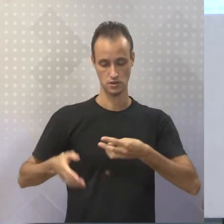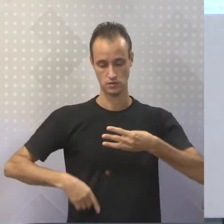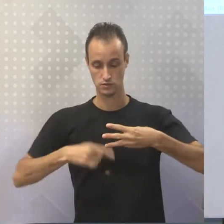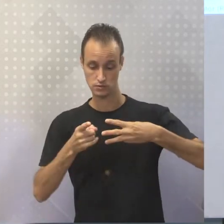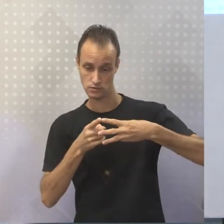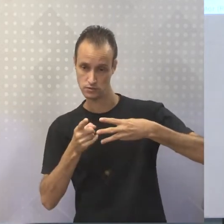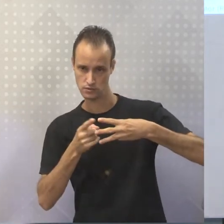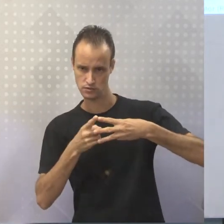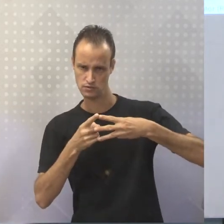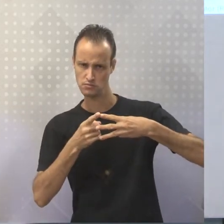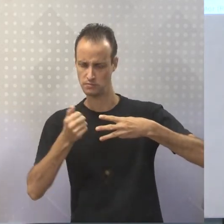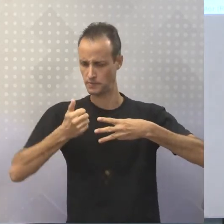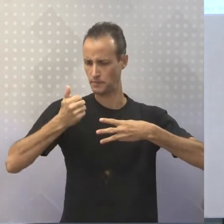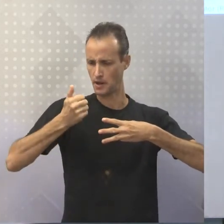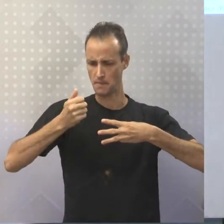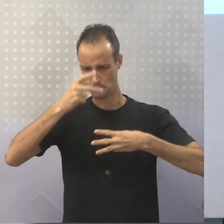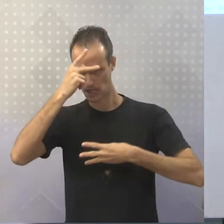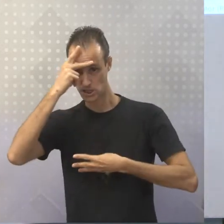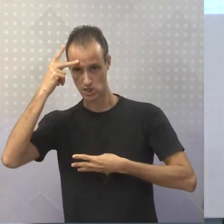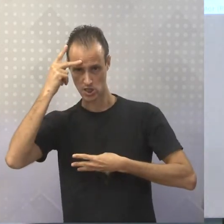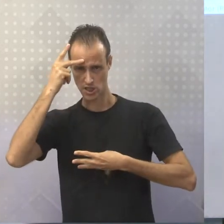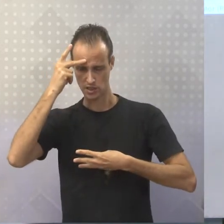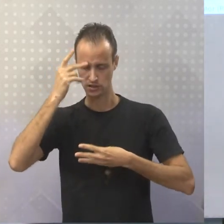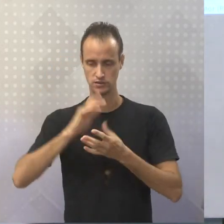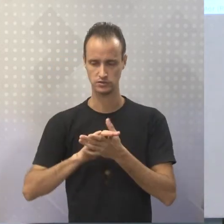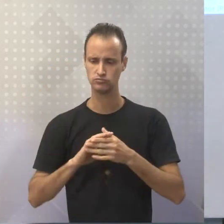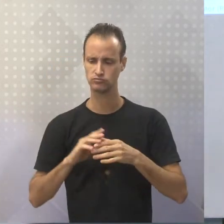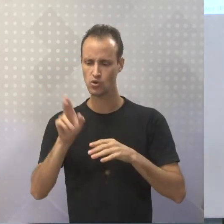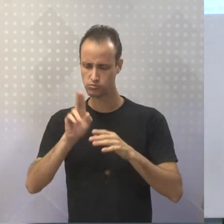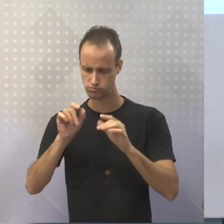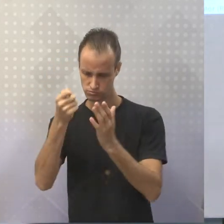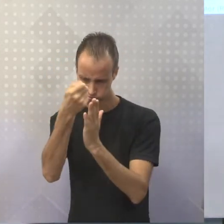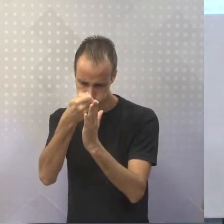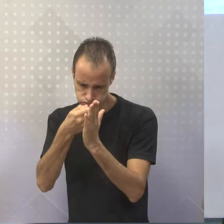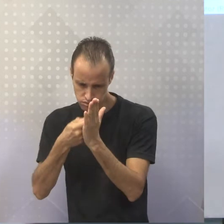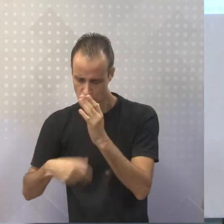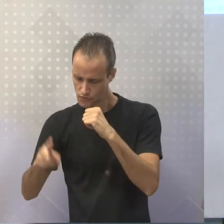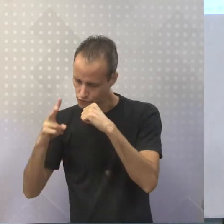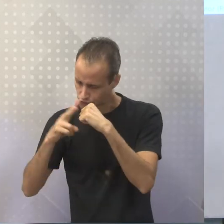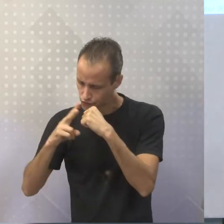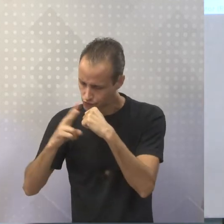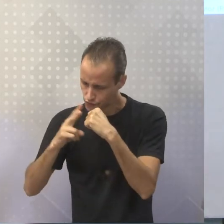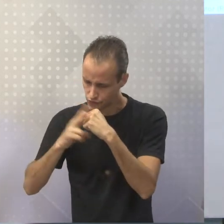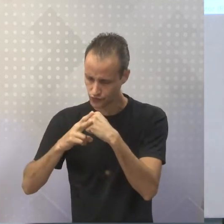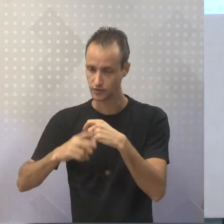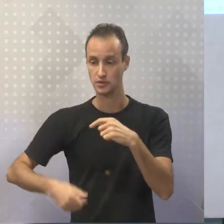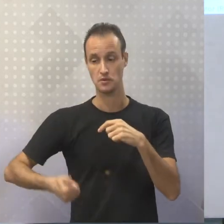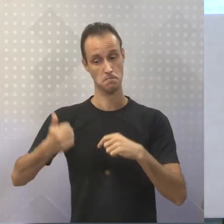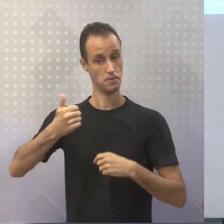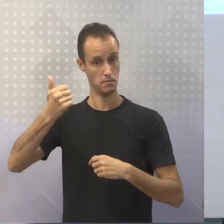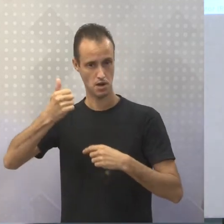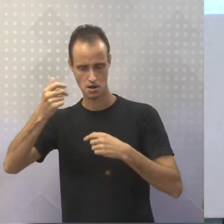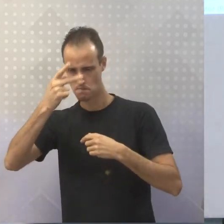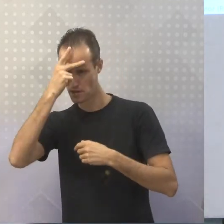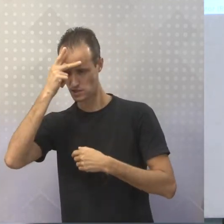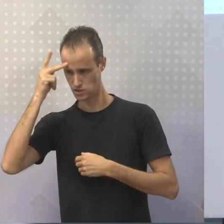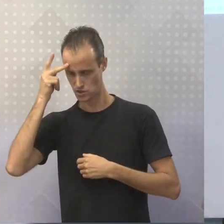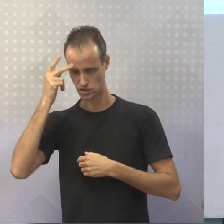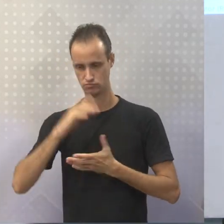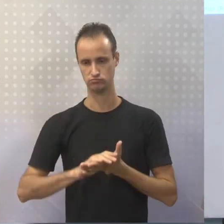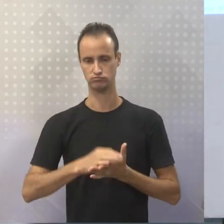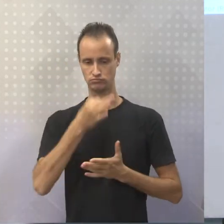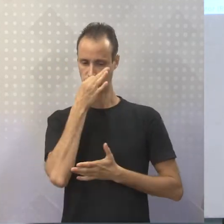ou seja, de verbos nas suas construções de frases em primeira pessoa, ou seja, eu me